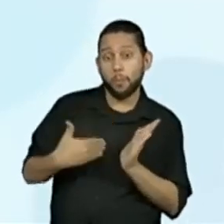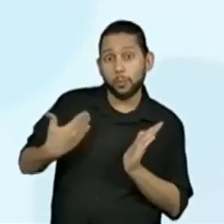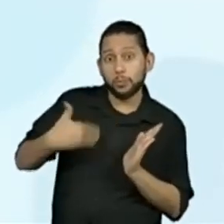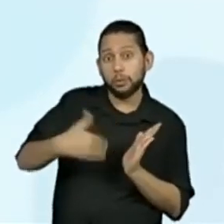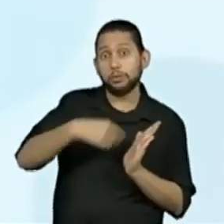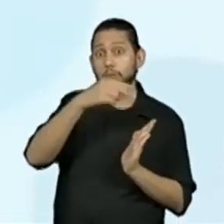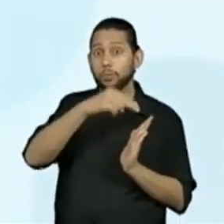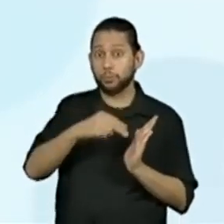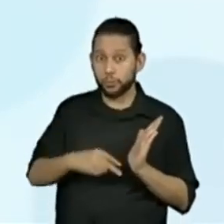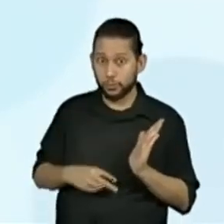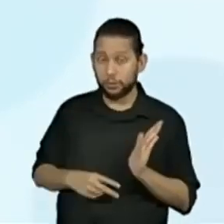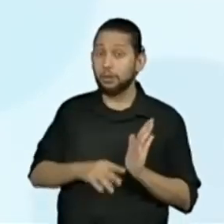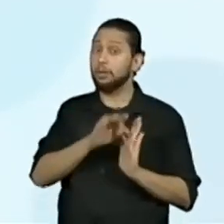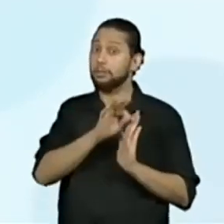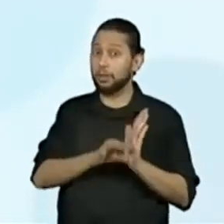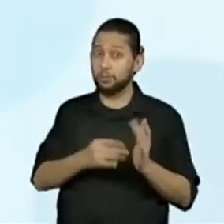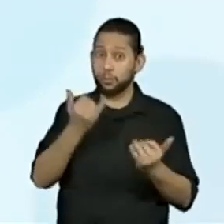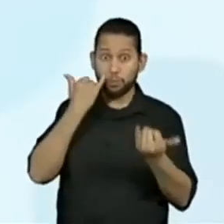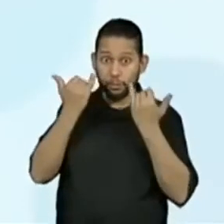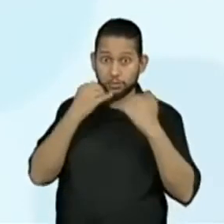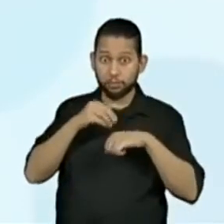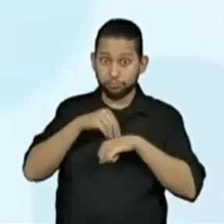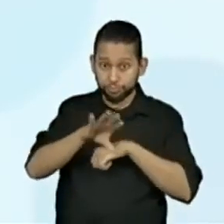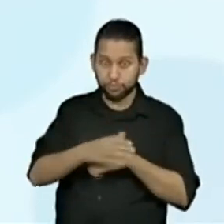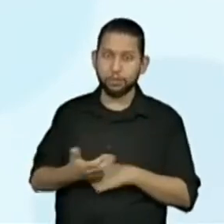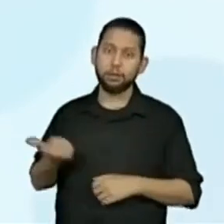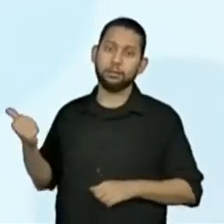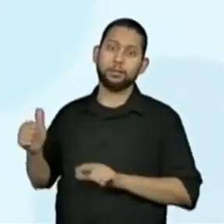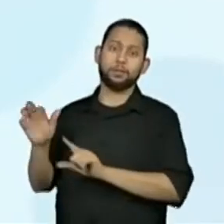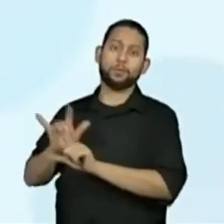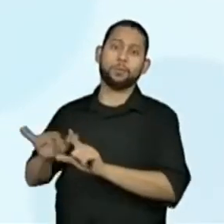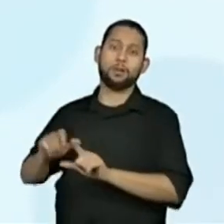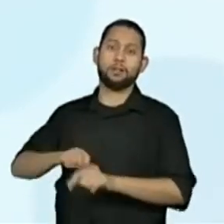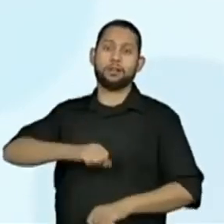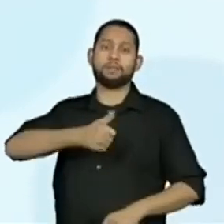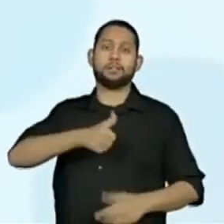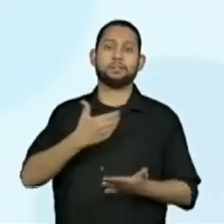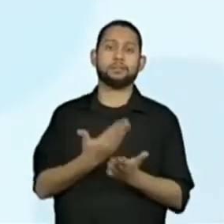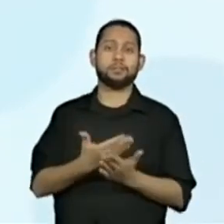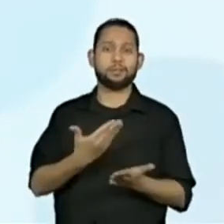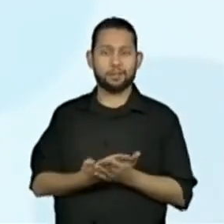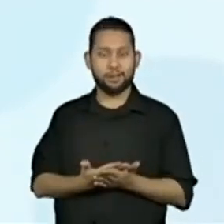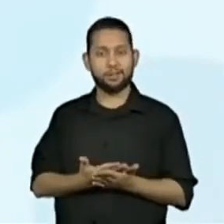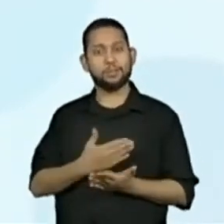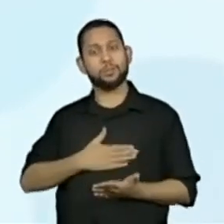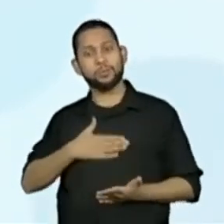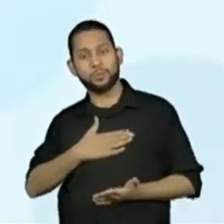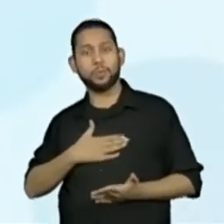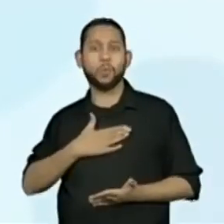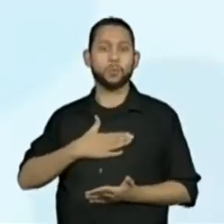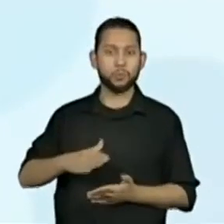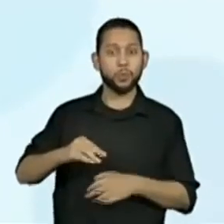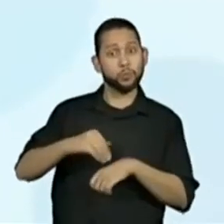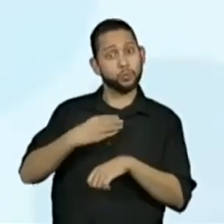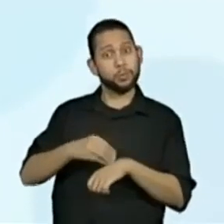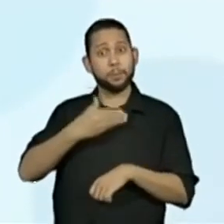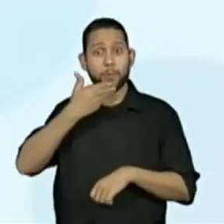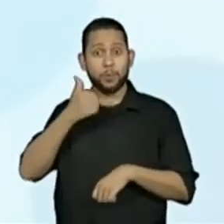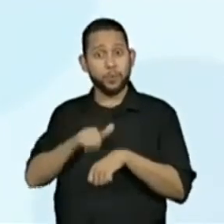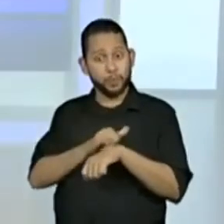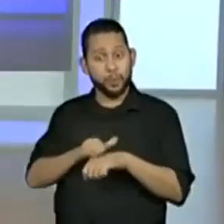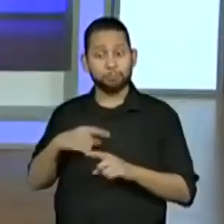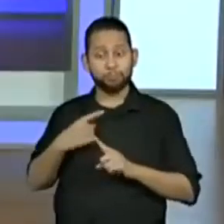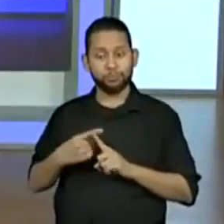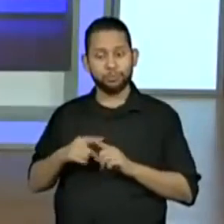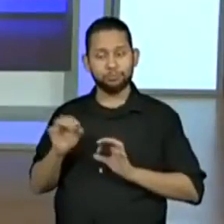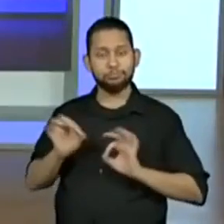leitura de um texto informativo. Fica aí o formulário de avaliação desta aula que sempre, sempre é preparada, elaborada, com